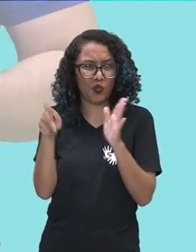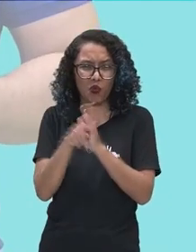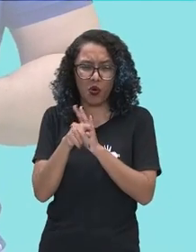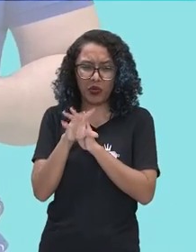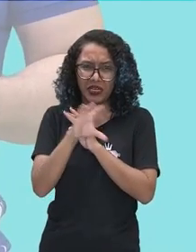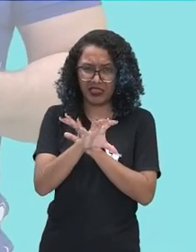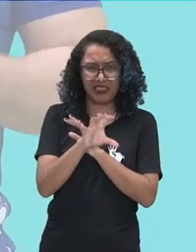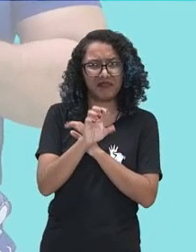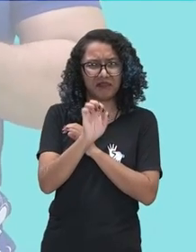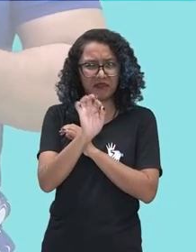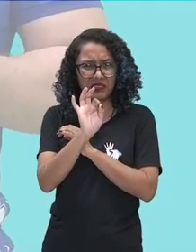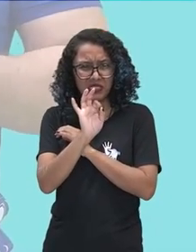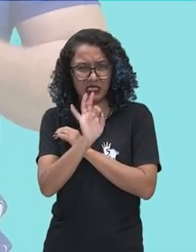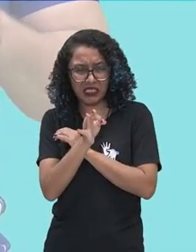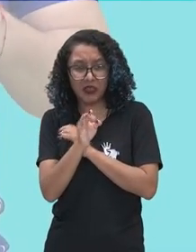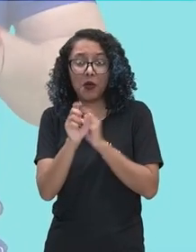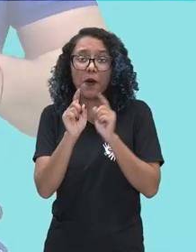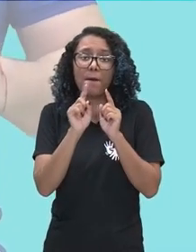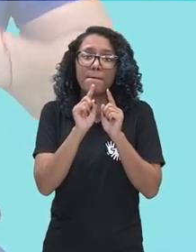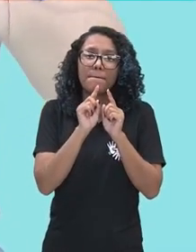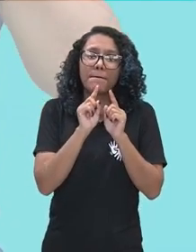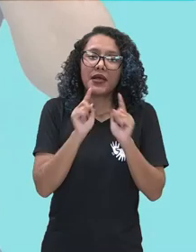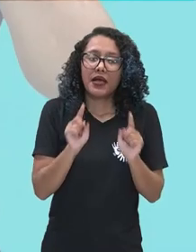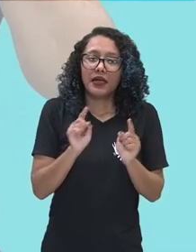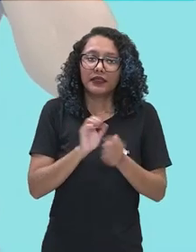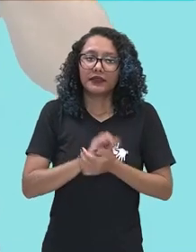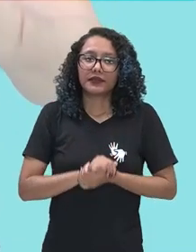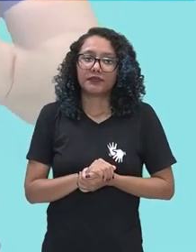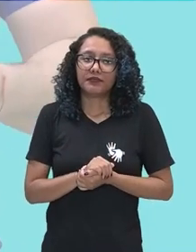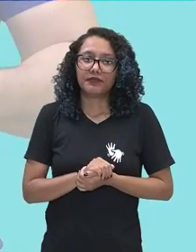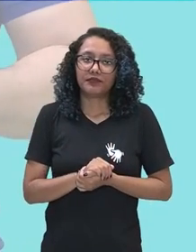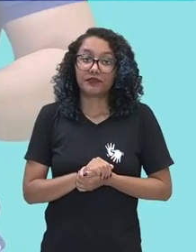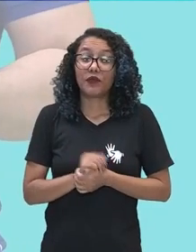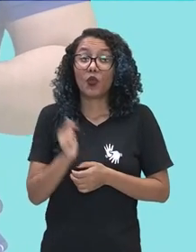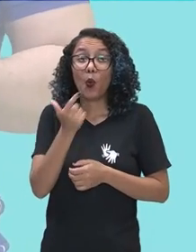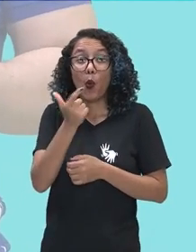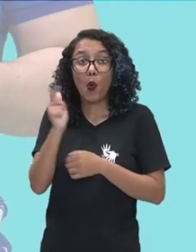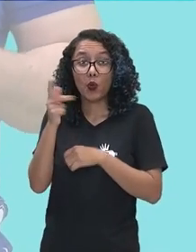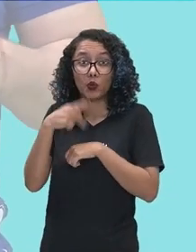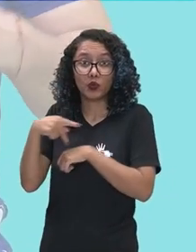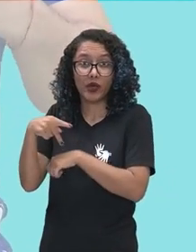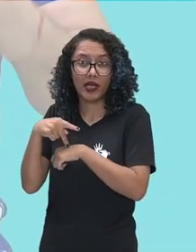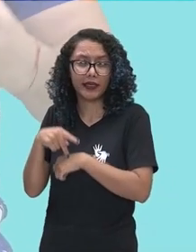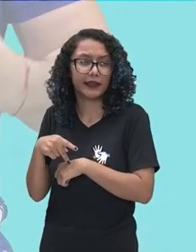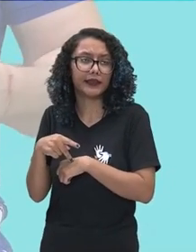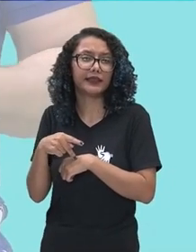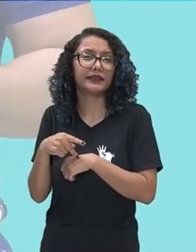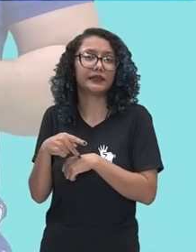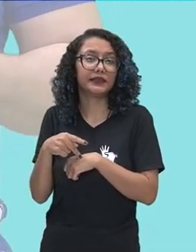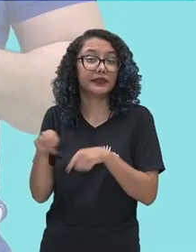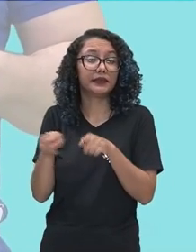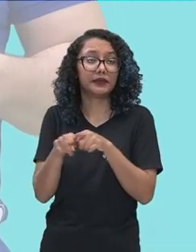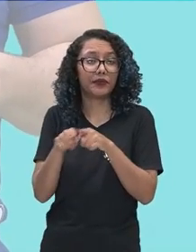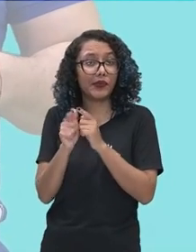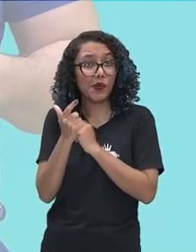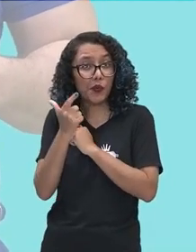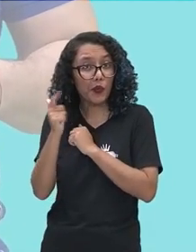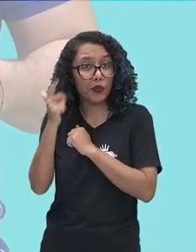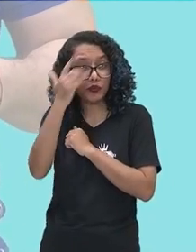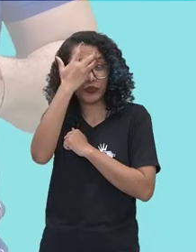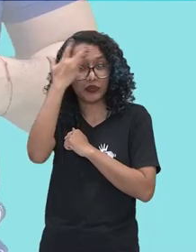ok. Só que outros países, outras pessoas, elas